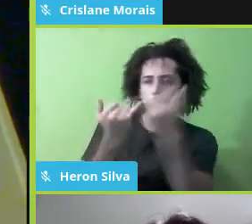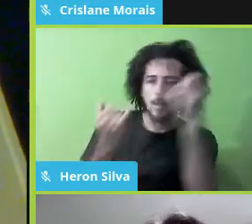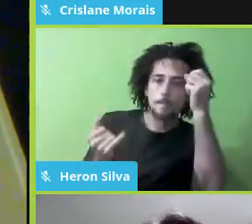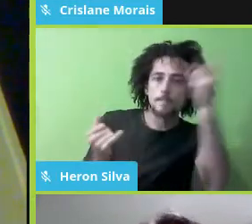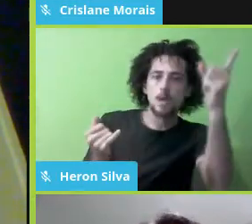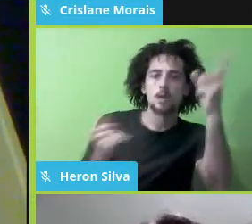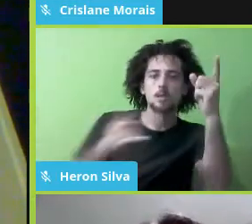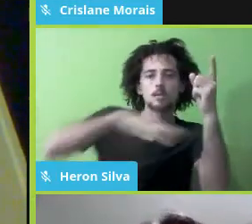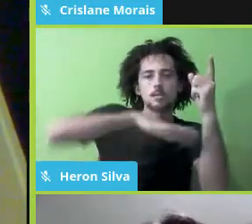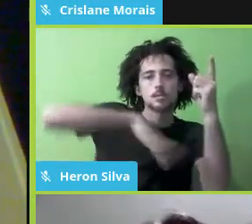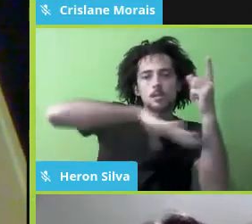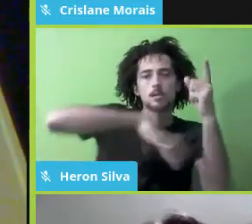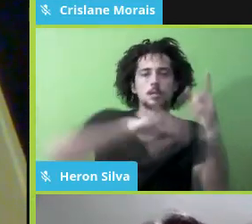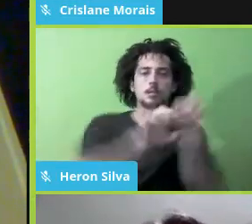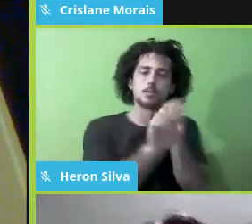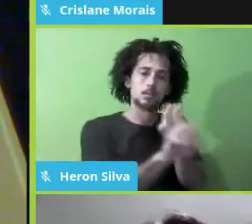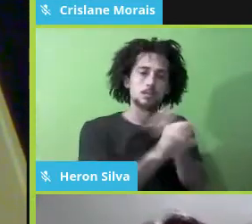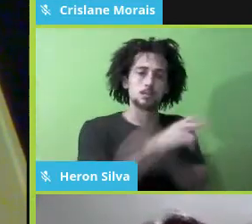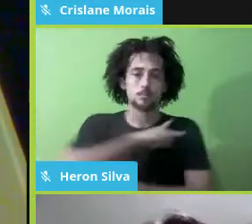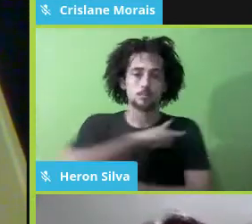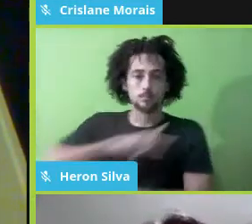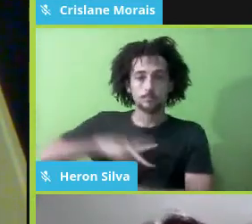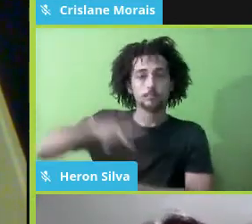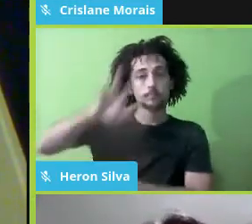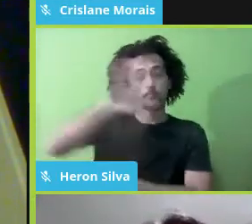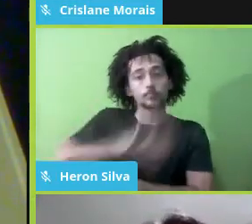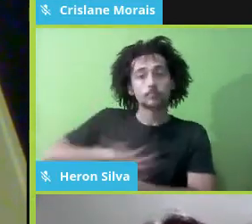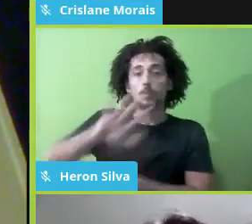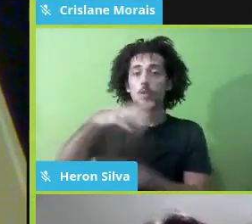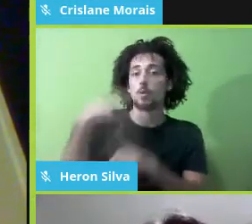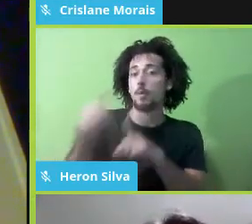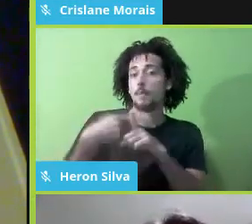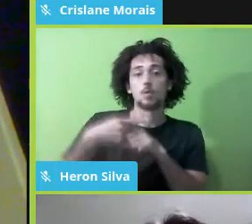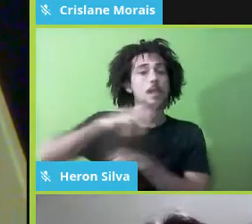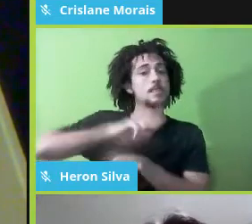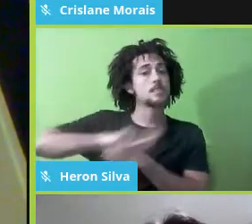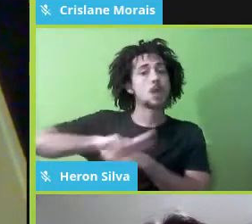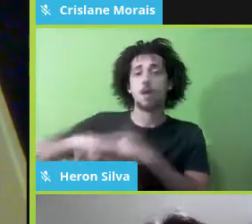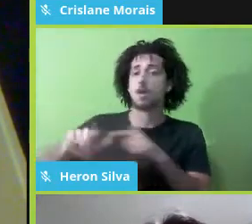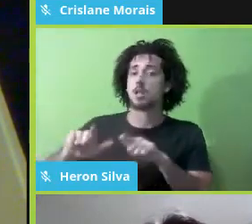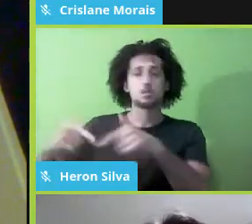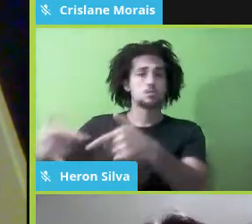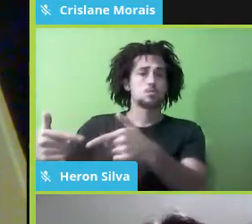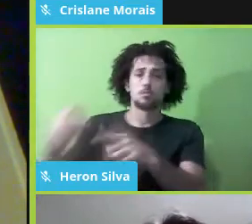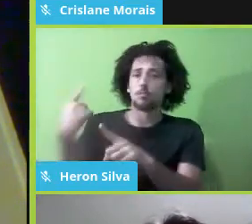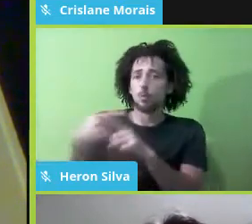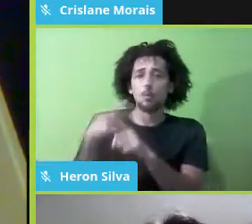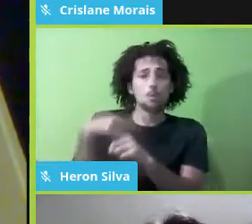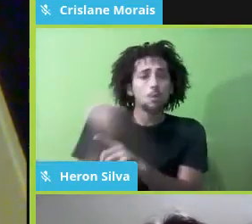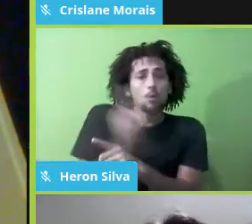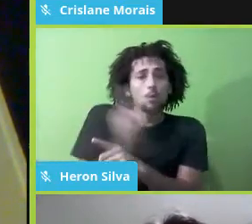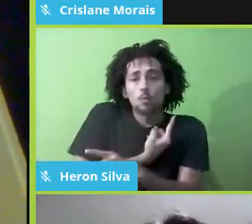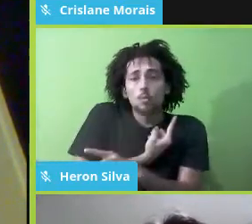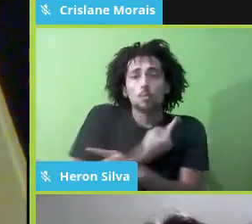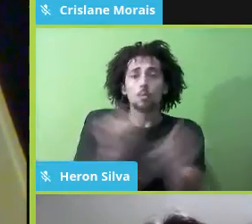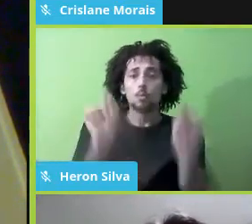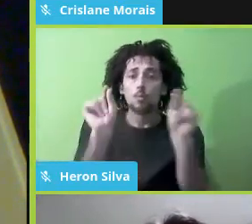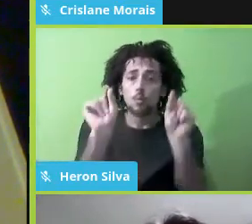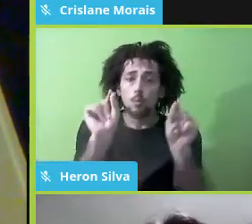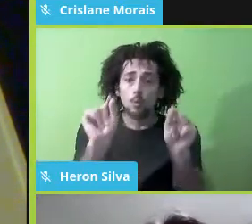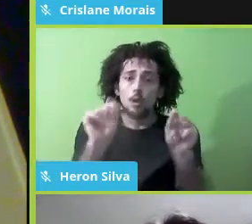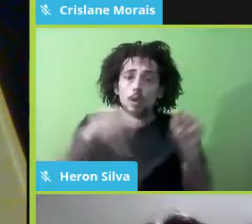maneira geral. Porque, contrário, gente, não há luta possível. A gente está completamente no campo do capital. E aí,